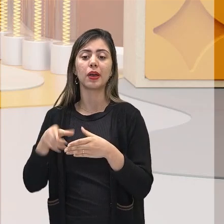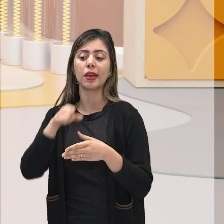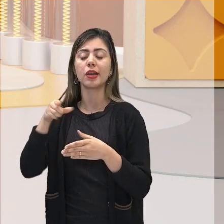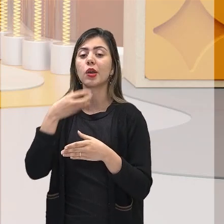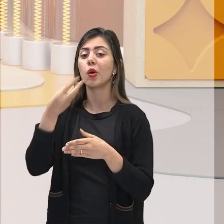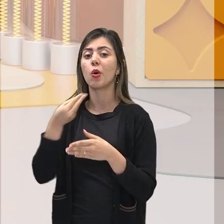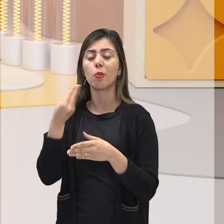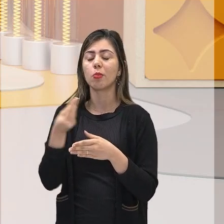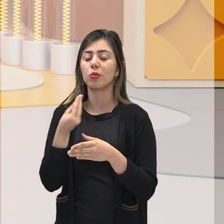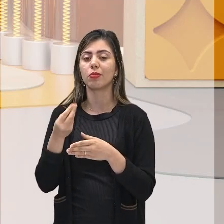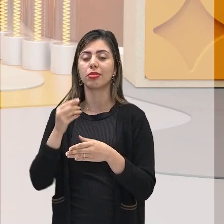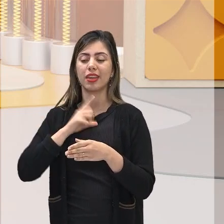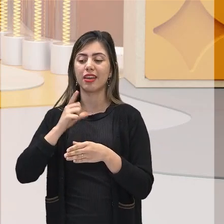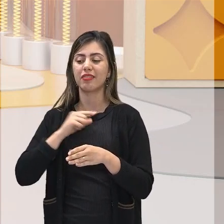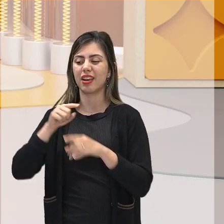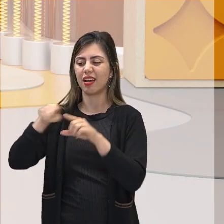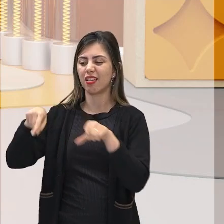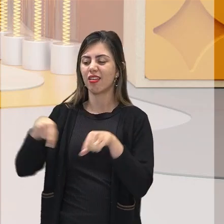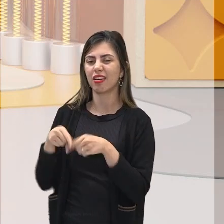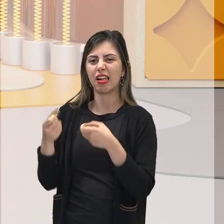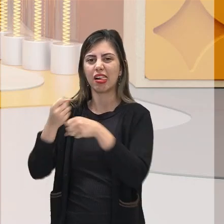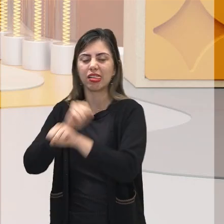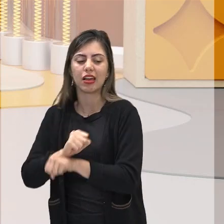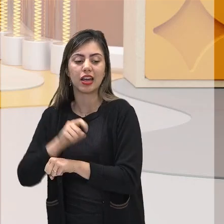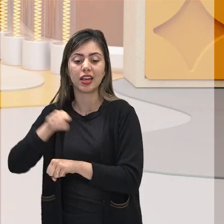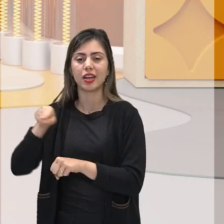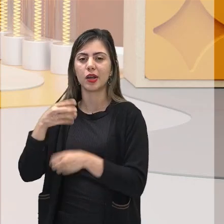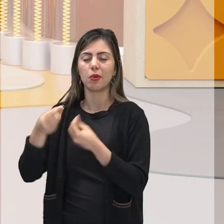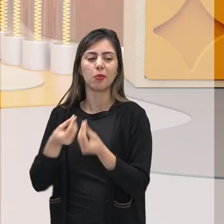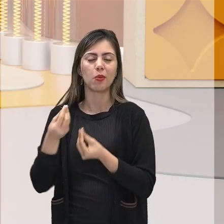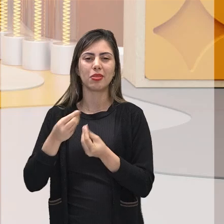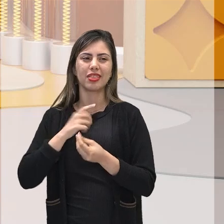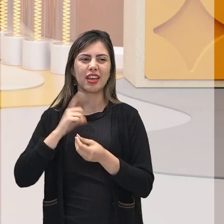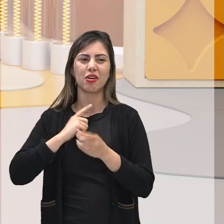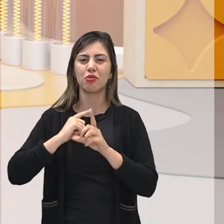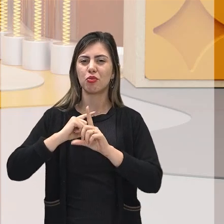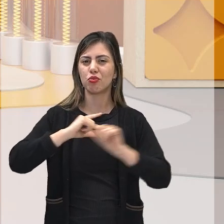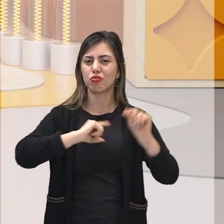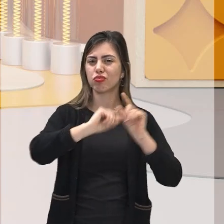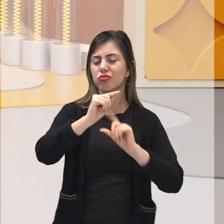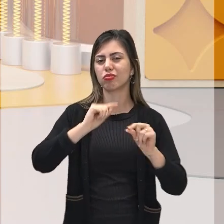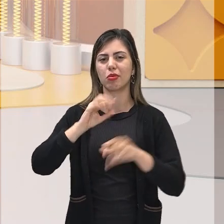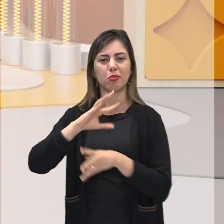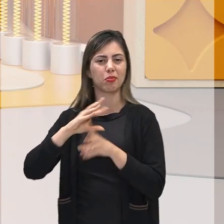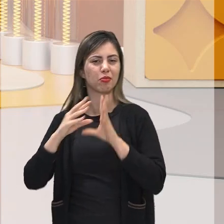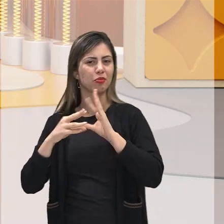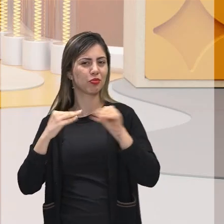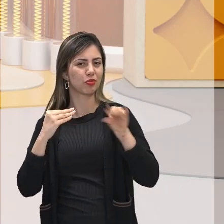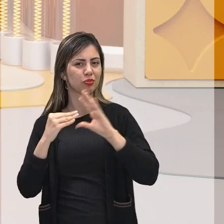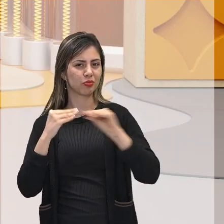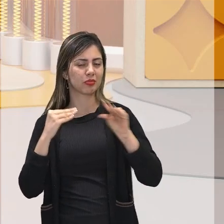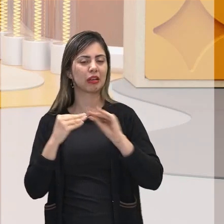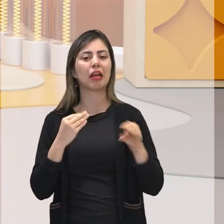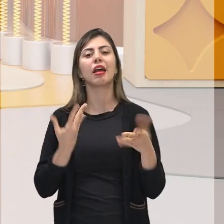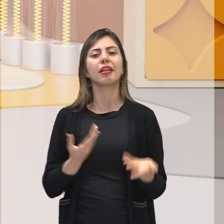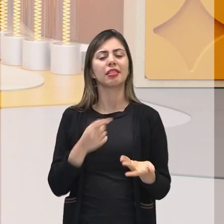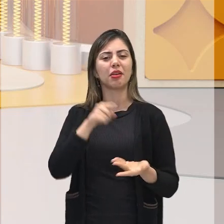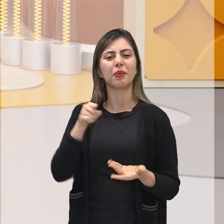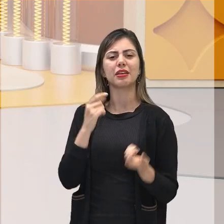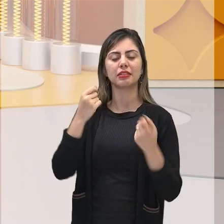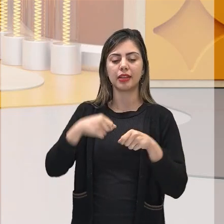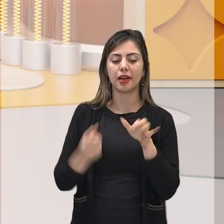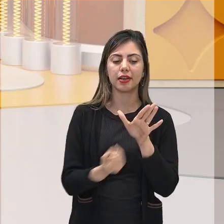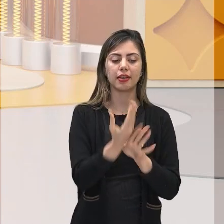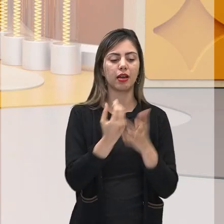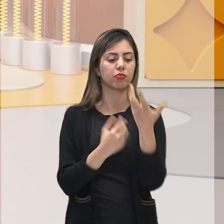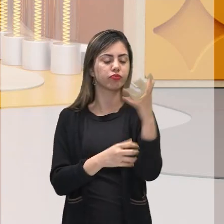senzalas, fugiam de suas fazendas e se reuniam em alguns pontos da floresta, onde eles formavam comunidades de resistência, onde